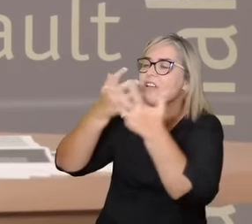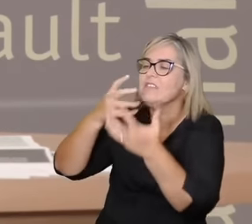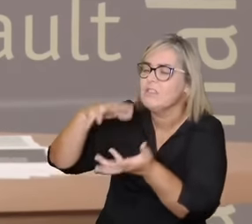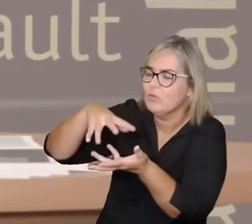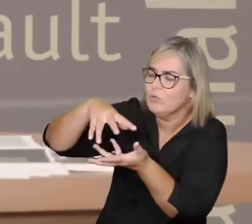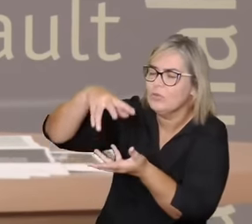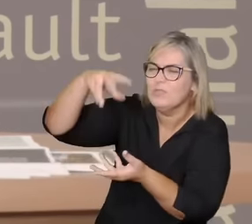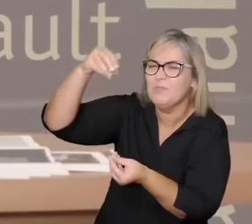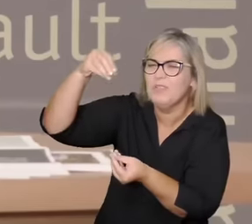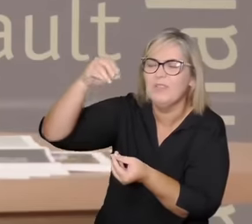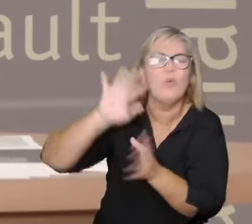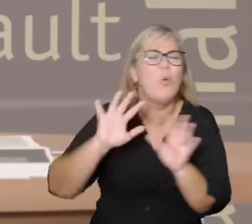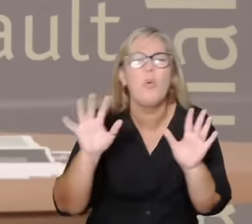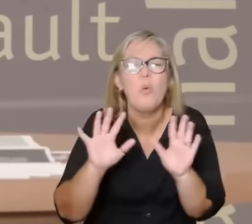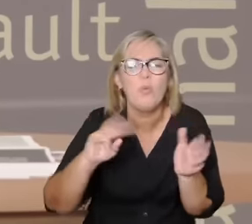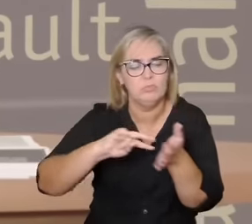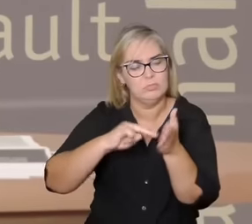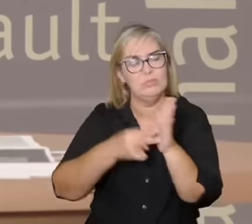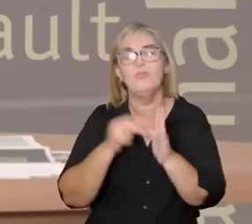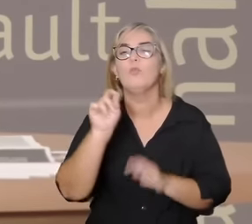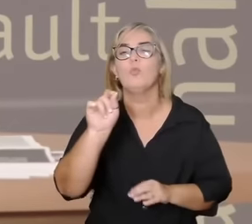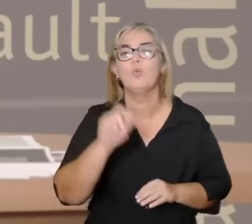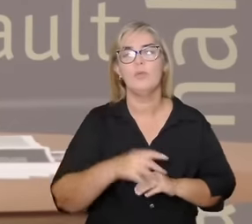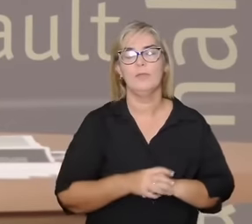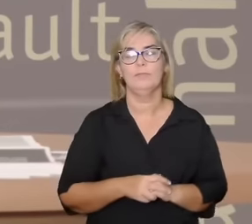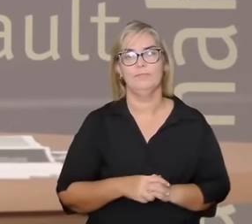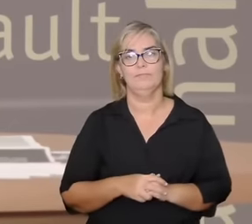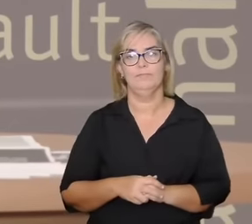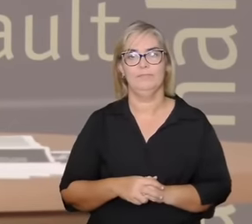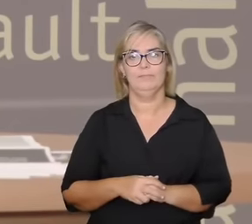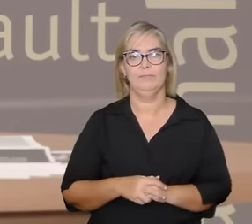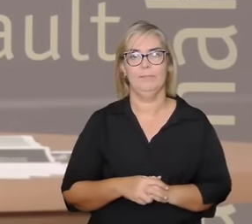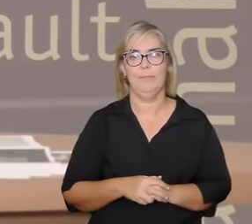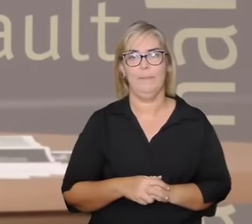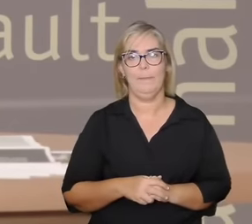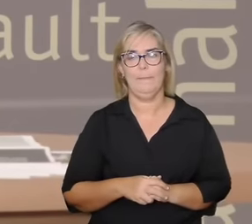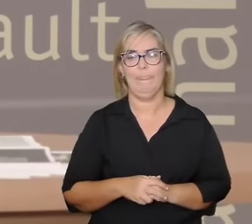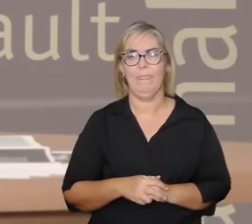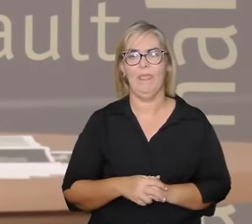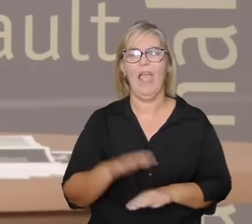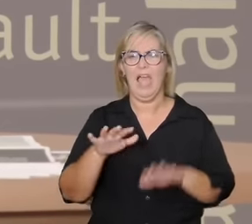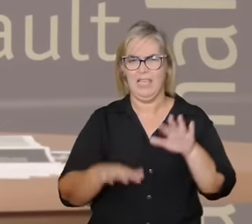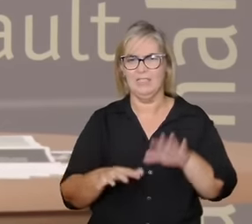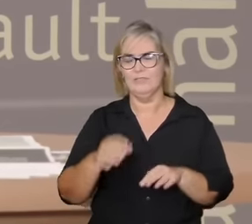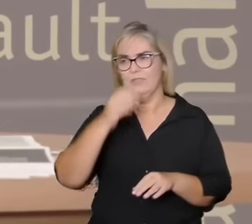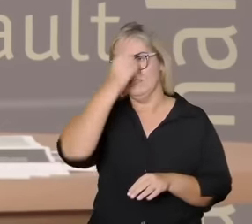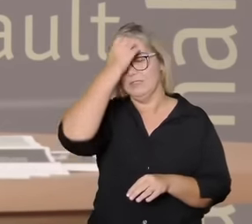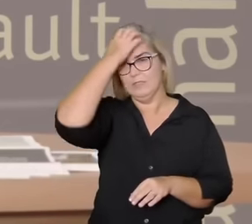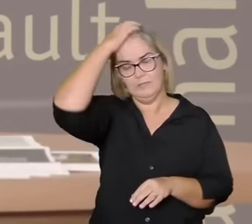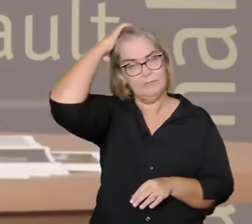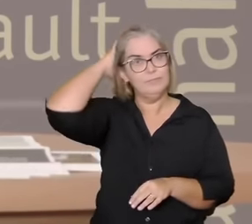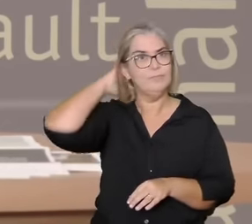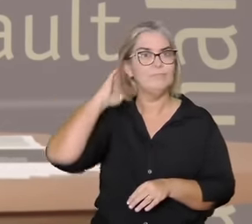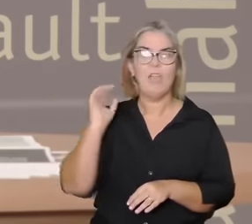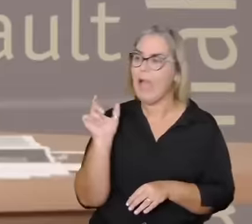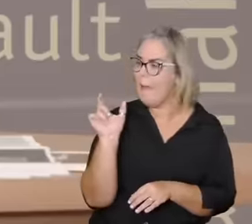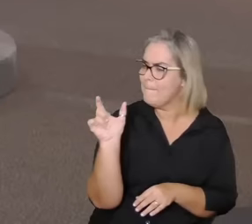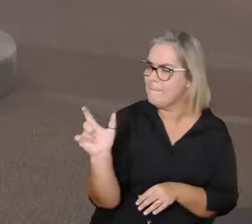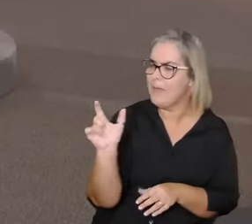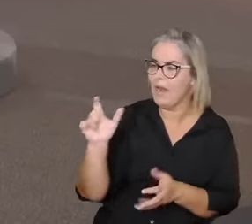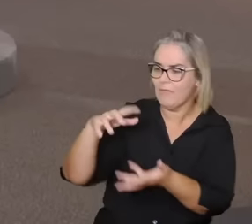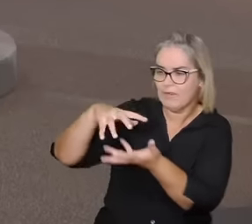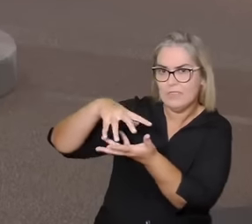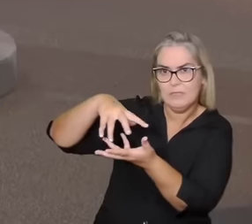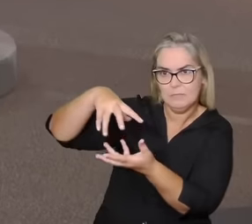dizer né uma canção do Espírito a palavra Espírito aqui usada por ela a gente pode traduzir da